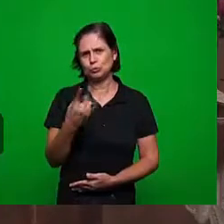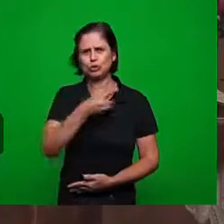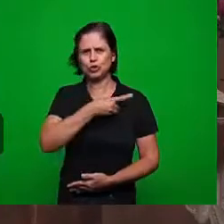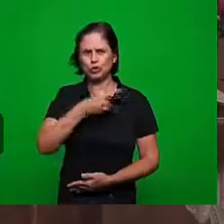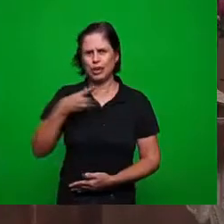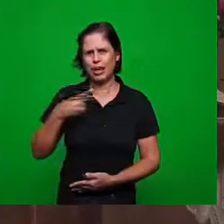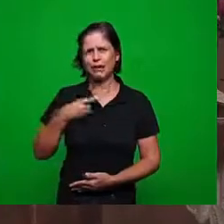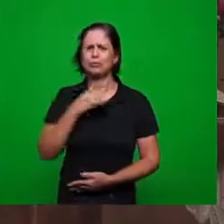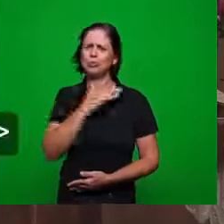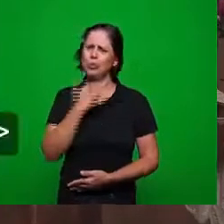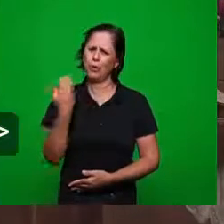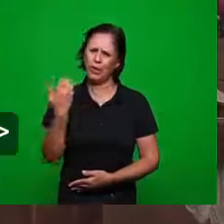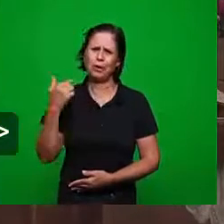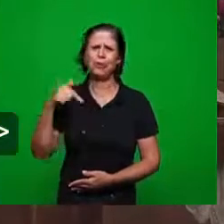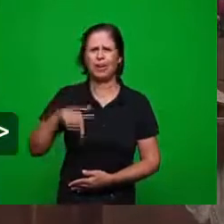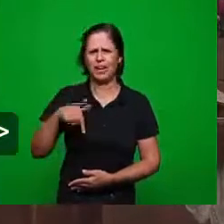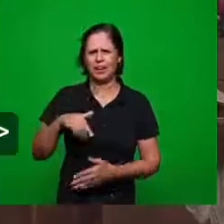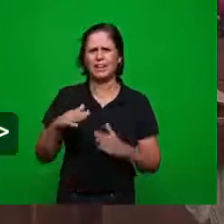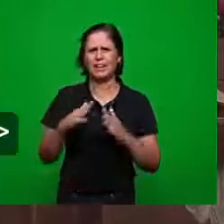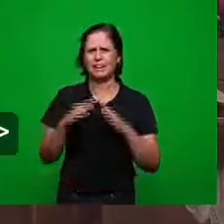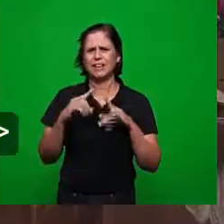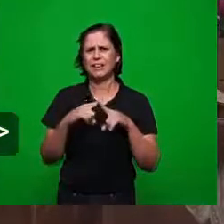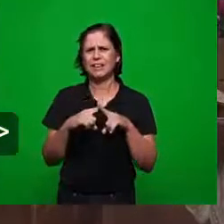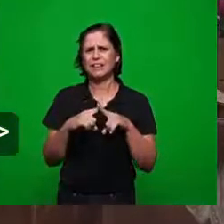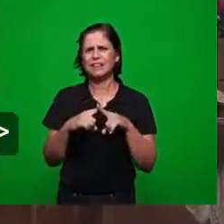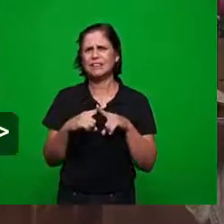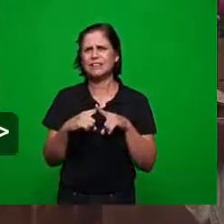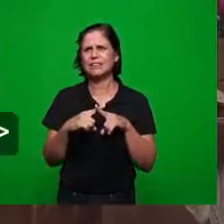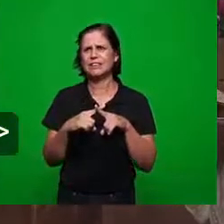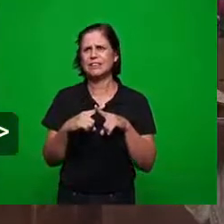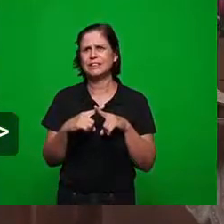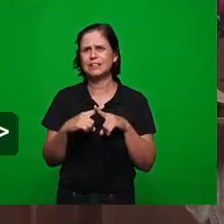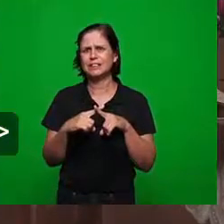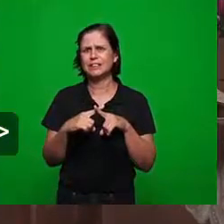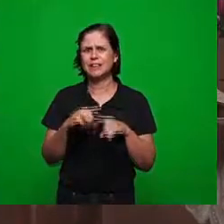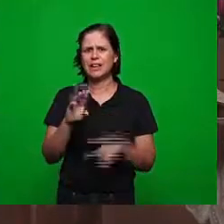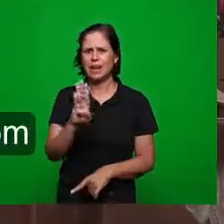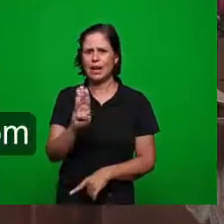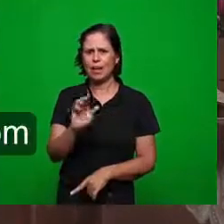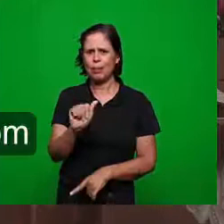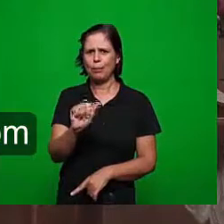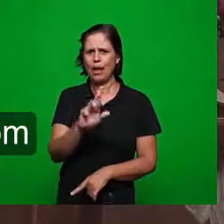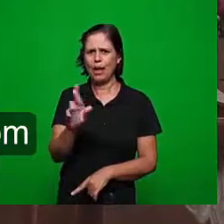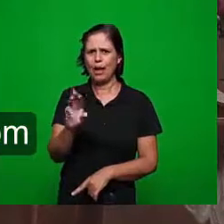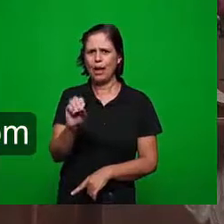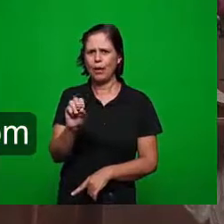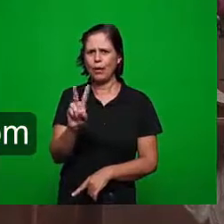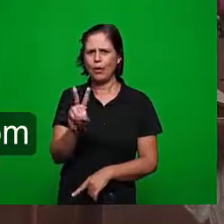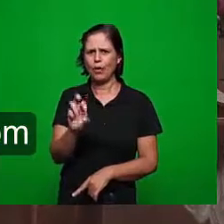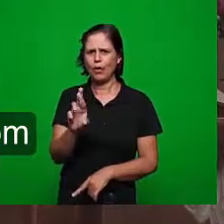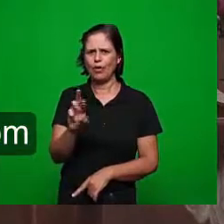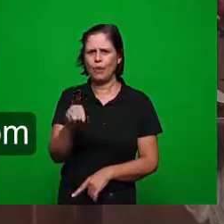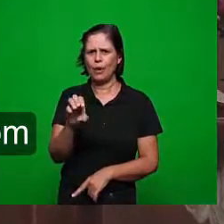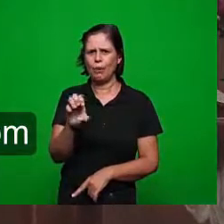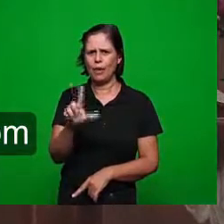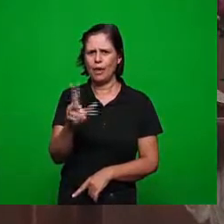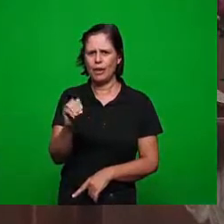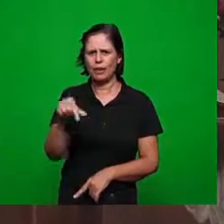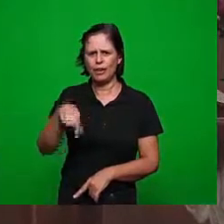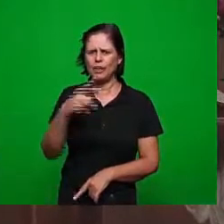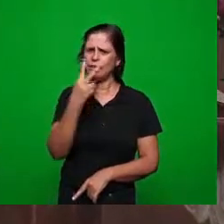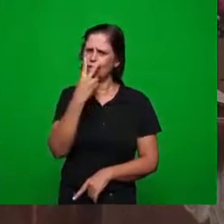diácono muito querido aqui na igreja de Barro Vermelho muitos anos serviu ao Senhor